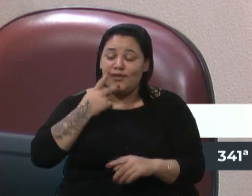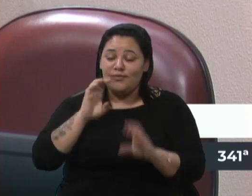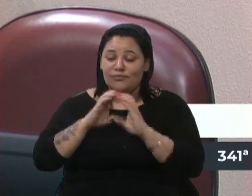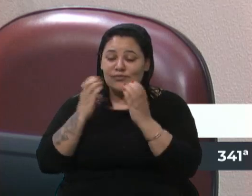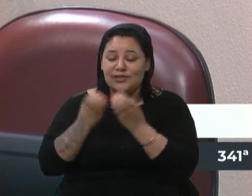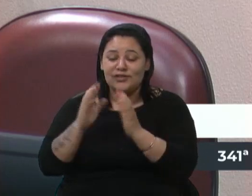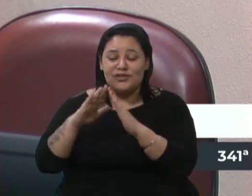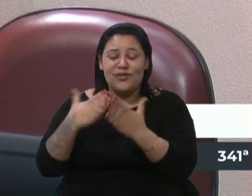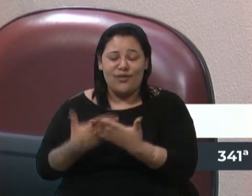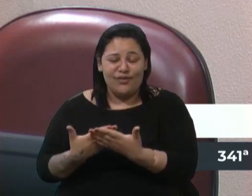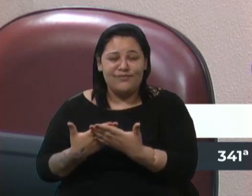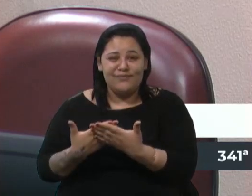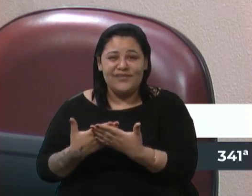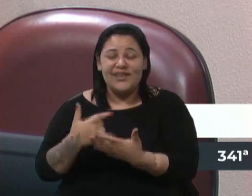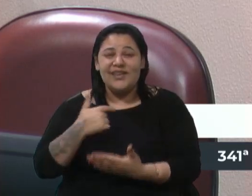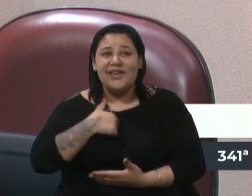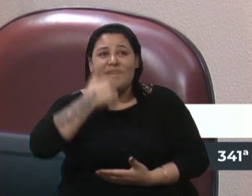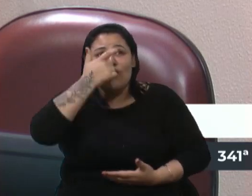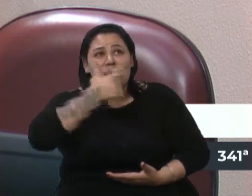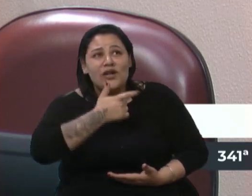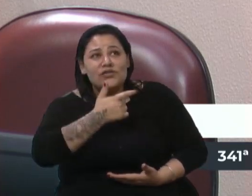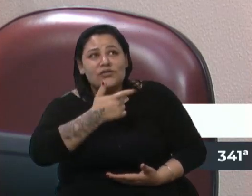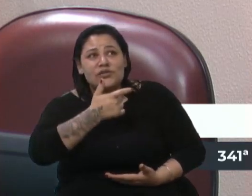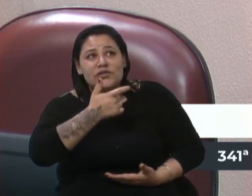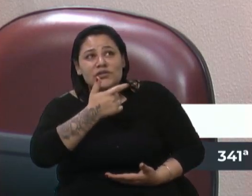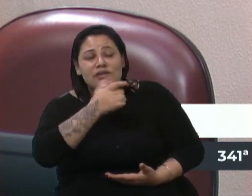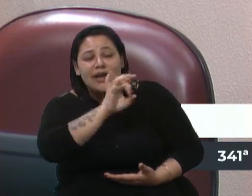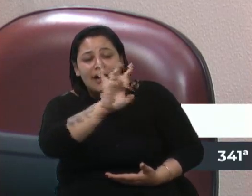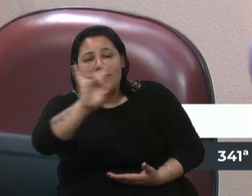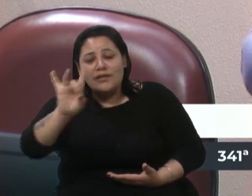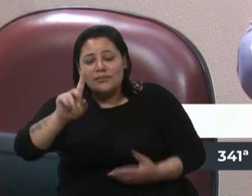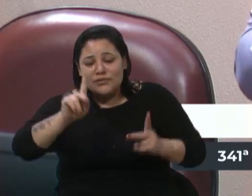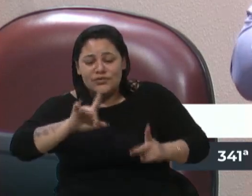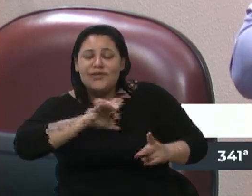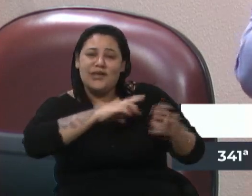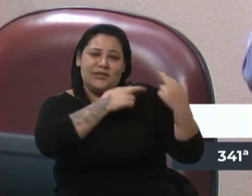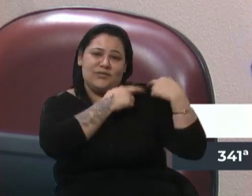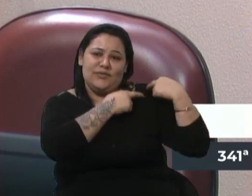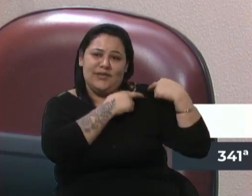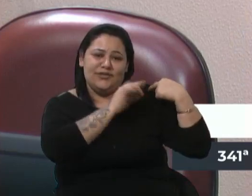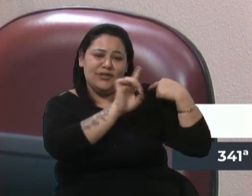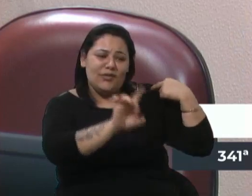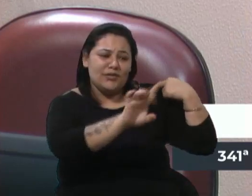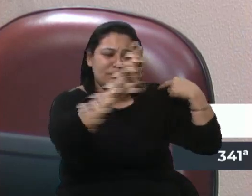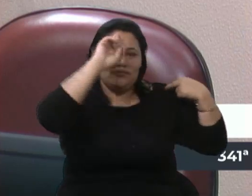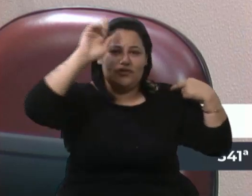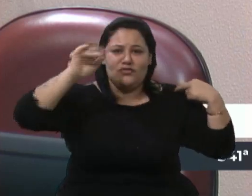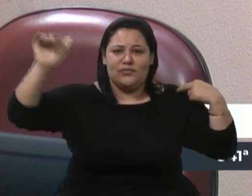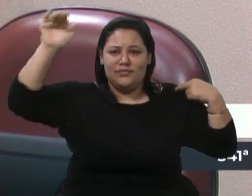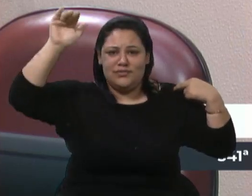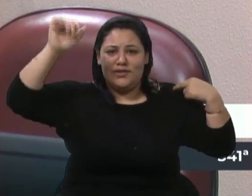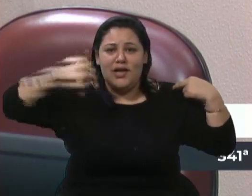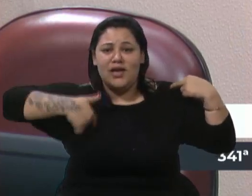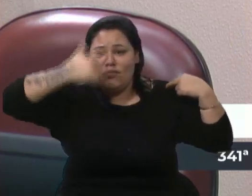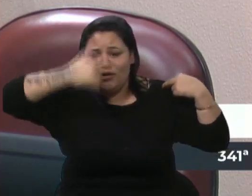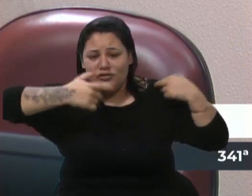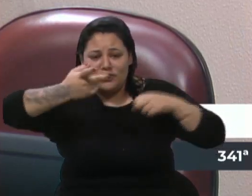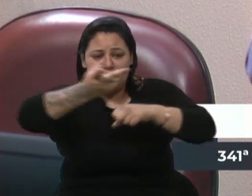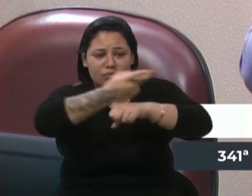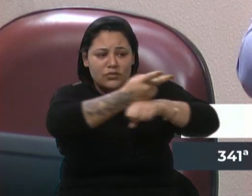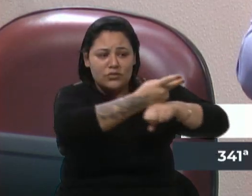prefiro dizer que todo mundo tem a sua responsabilidade, não cair só no colo dos diretores. Acho que a busca ativa, essa que a gente